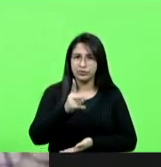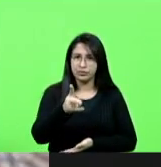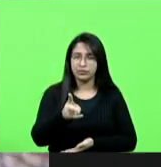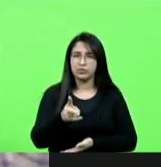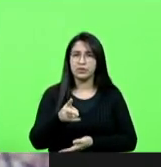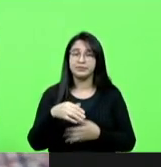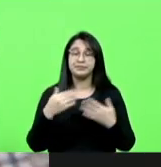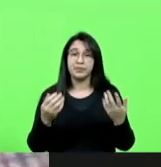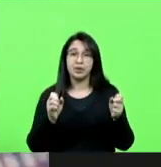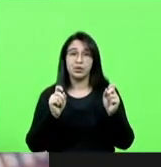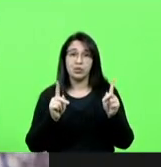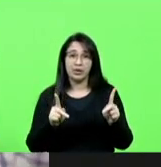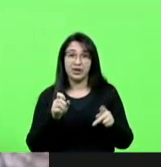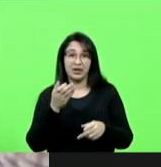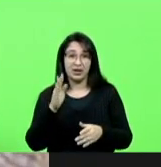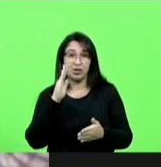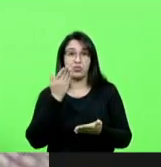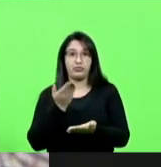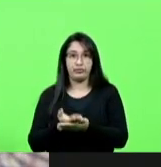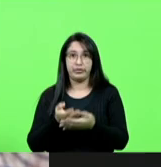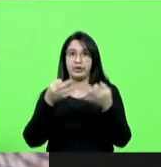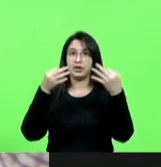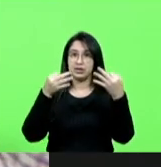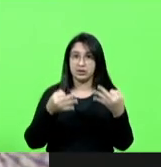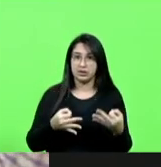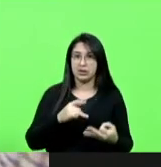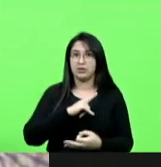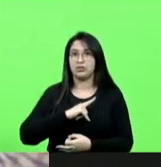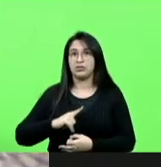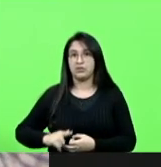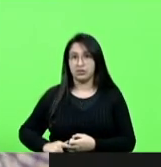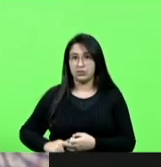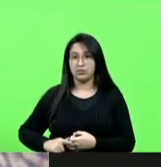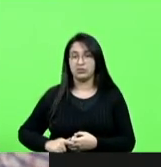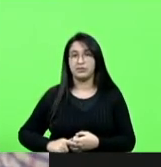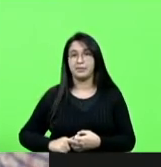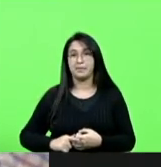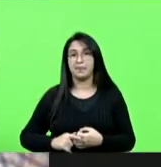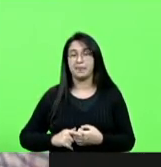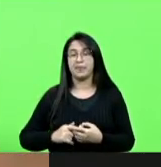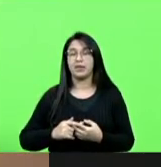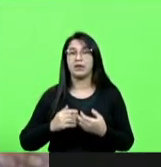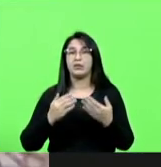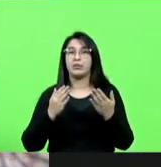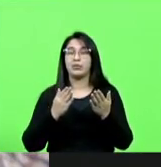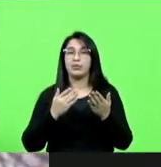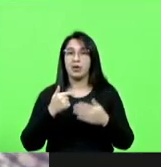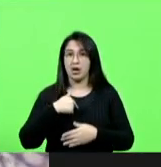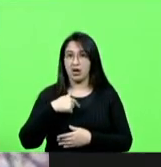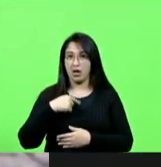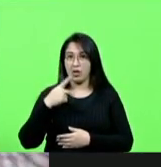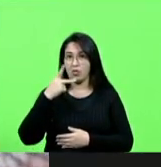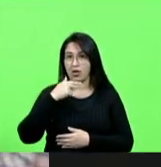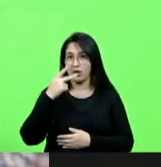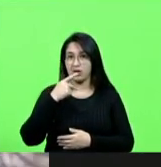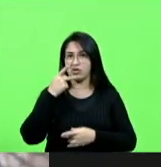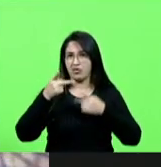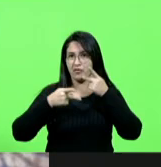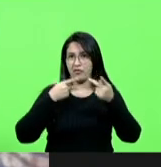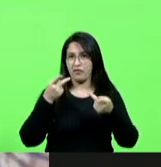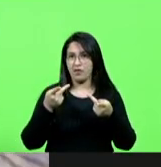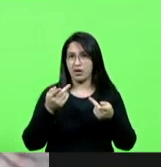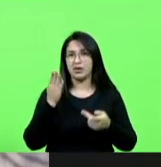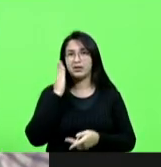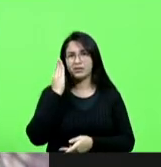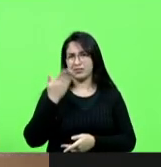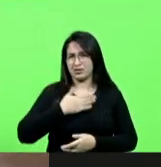cidadão é tão de confiança do governador governador Carlos Moisés escute o grito não é do Kennedy eu sei que o senhor não gosta de mim